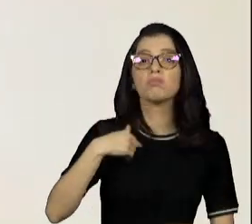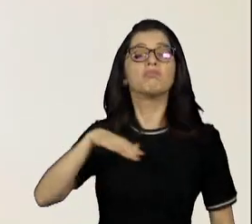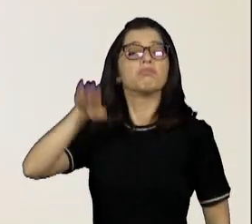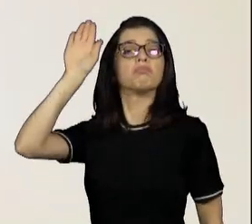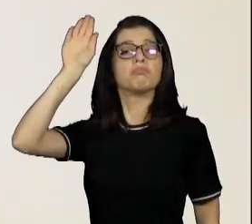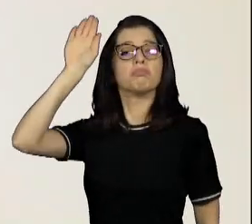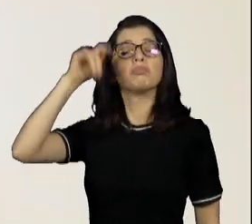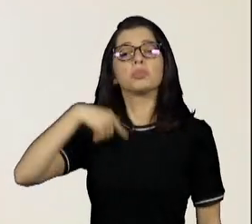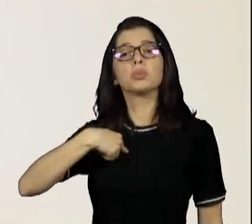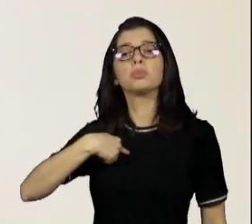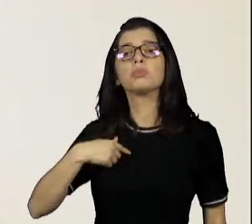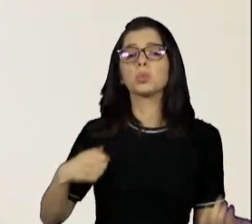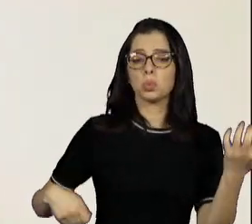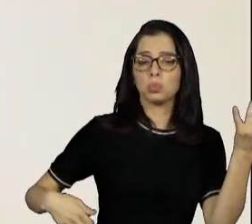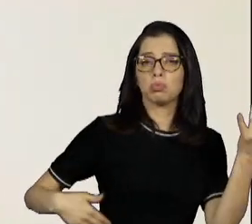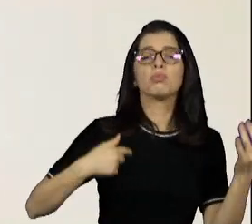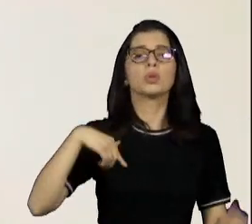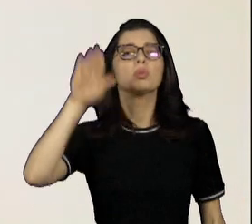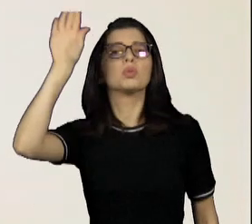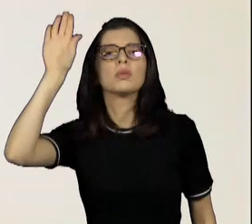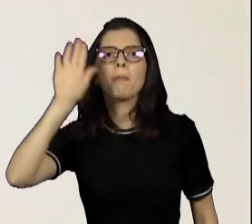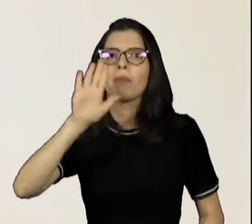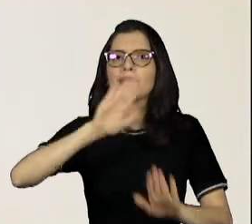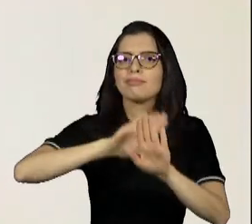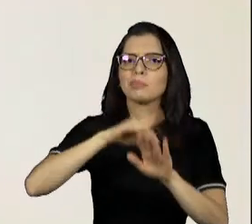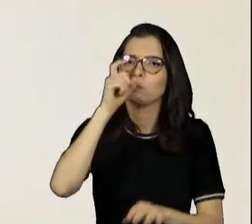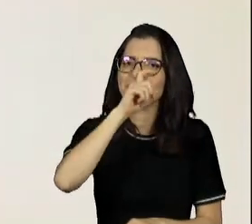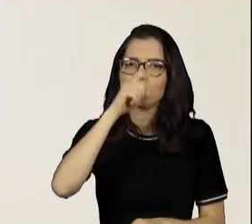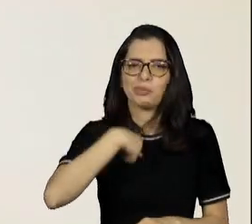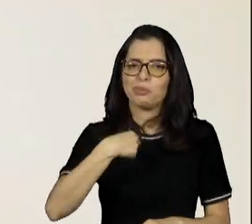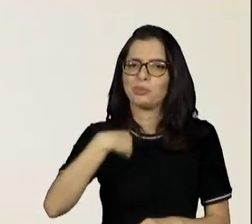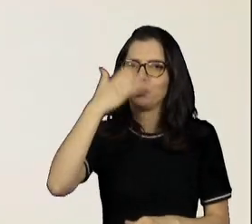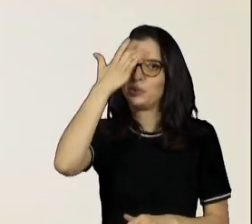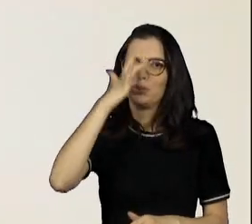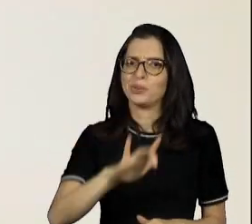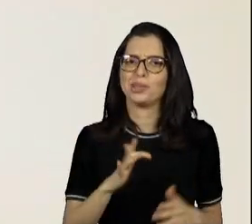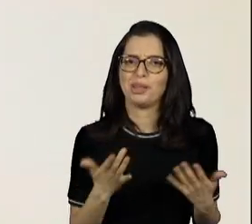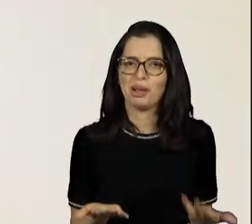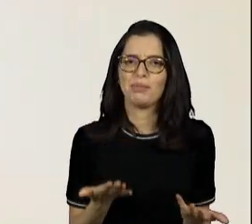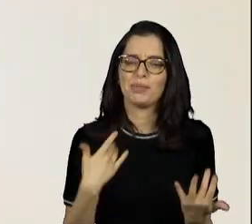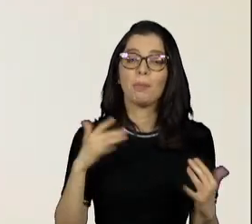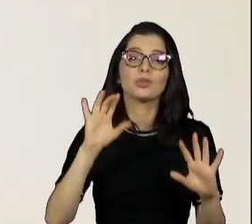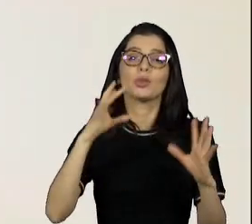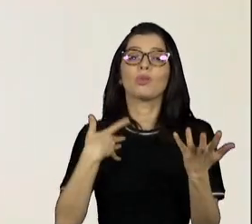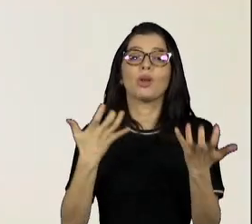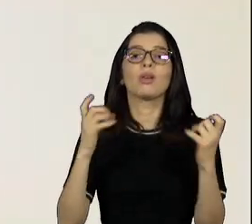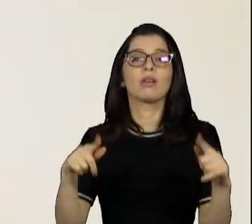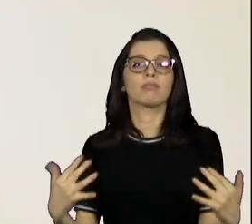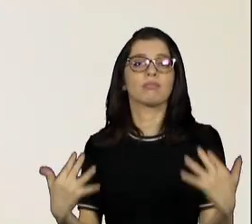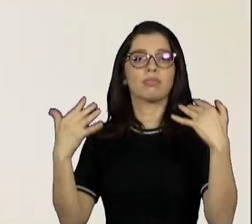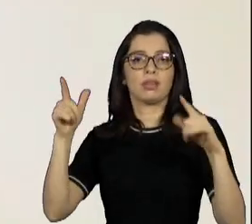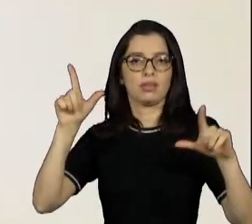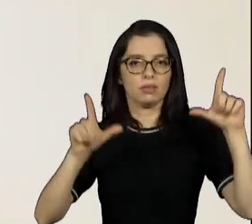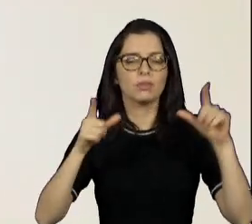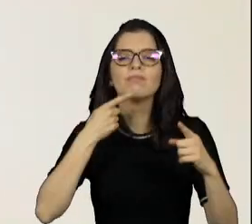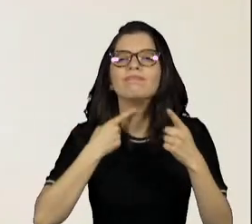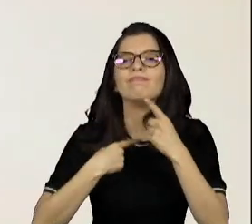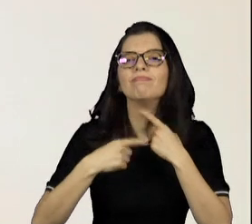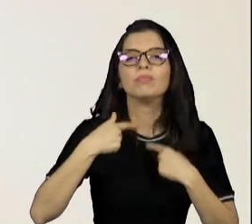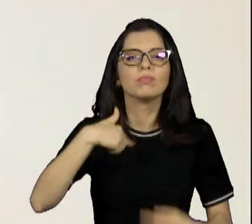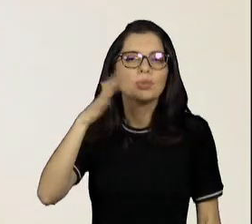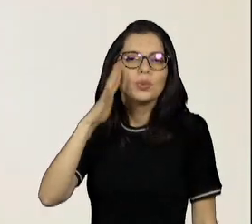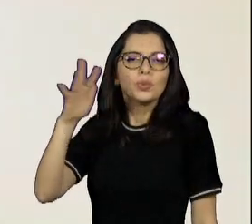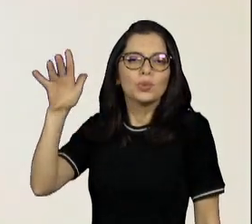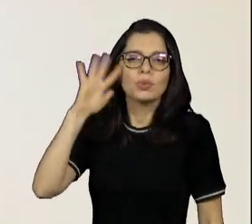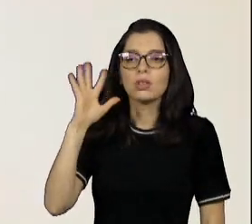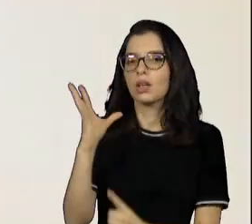instrumento? Sim. Não tocava nada, não cantava nada, mas botava a mão para cima para poder aparecer. Então, a televisão, não que eu tivesse o sonho de ser artista, queria